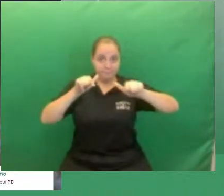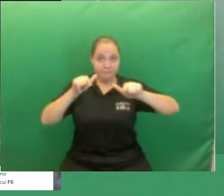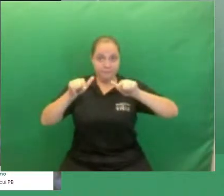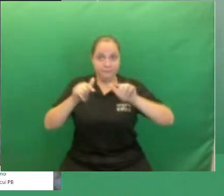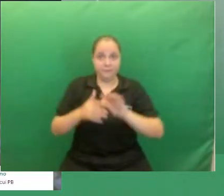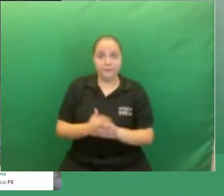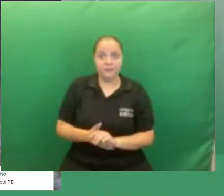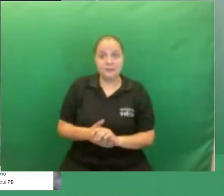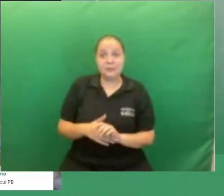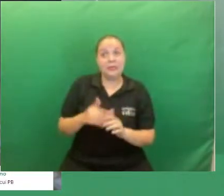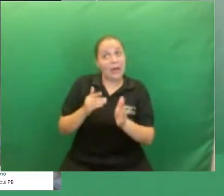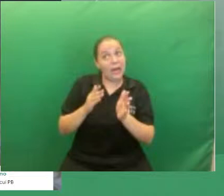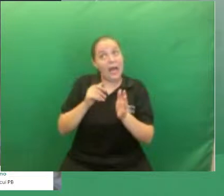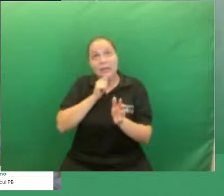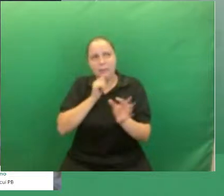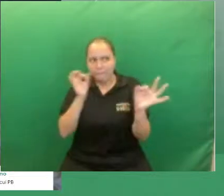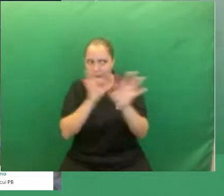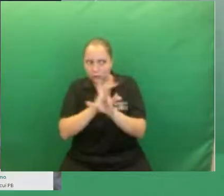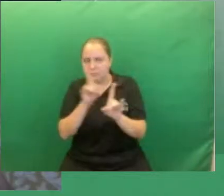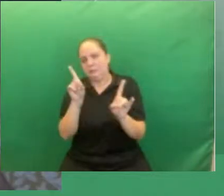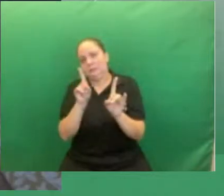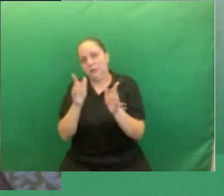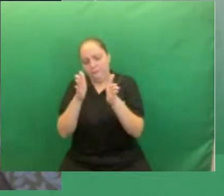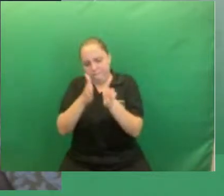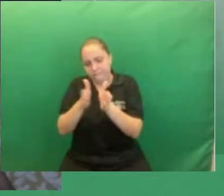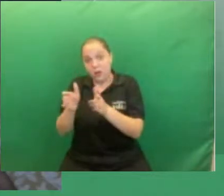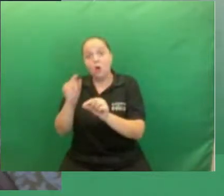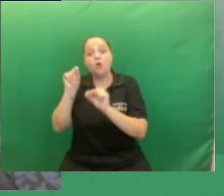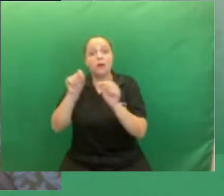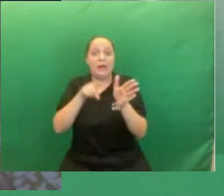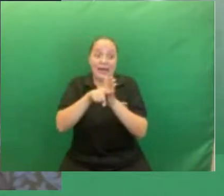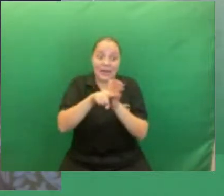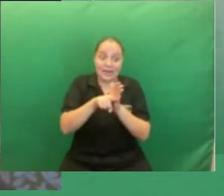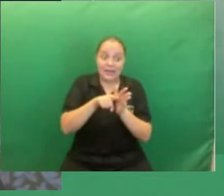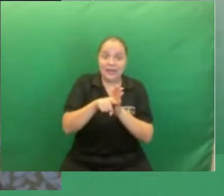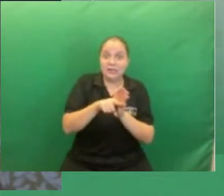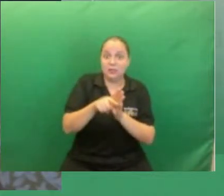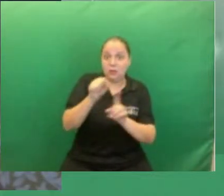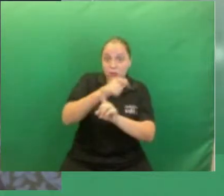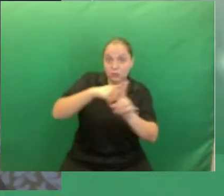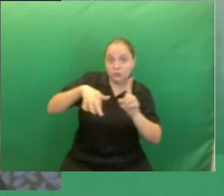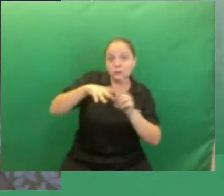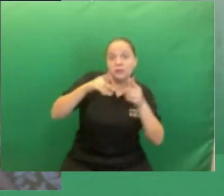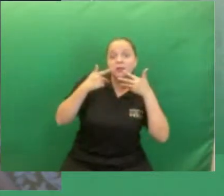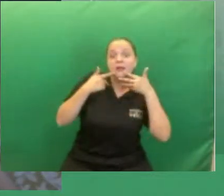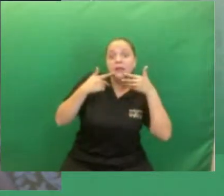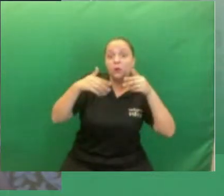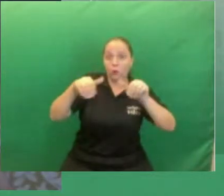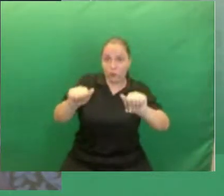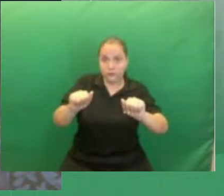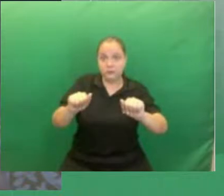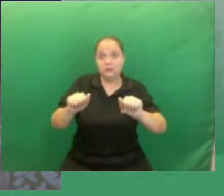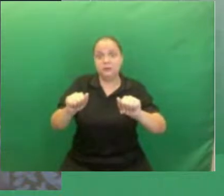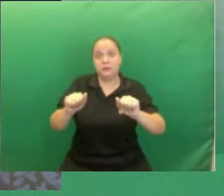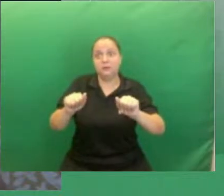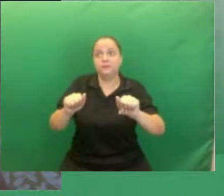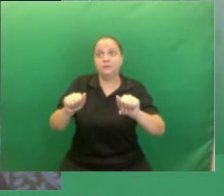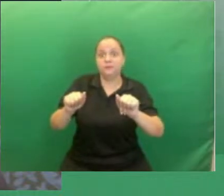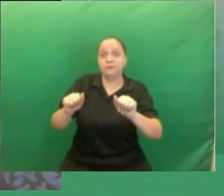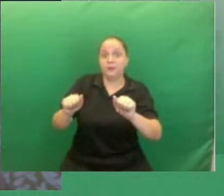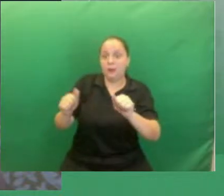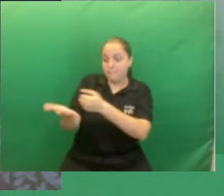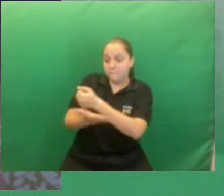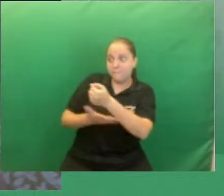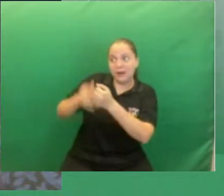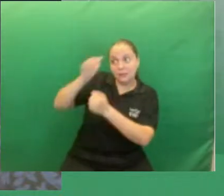em processo é uma análise sociolinguística sobre o conto de Fidêncio Bogo, como foi dito pela professora e o